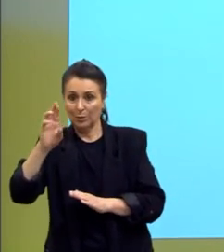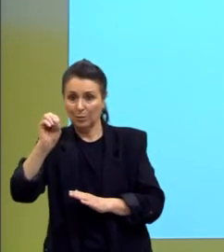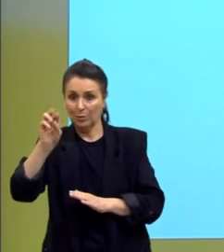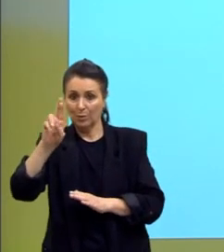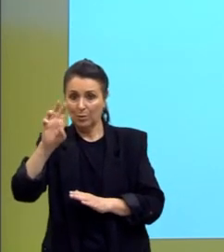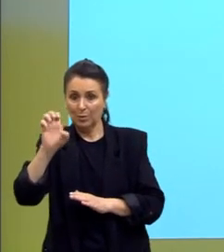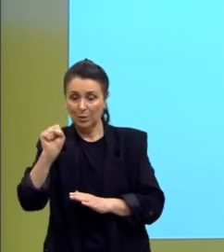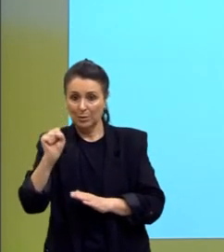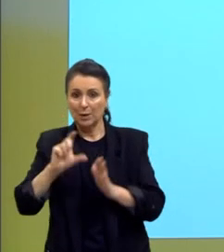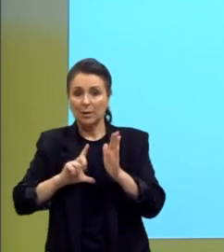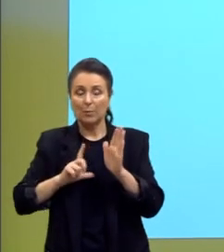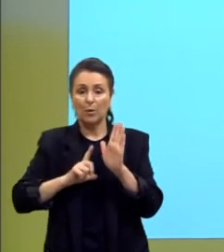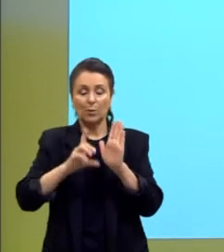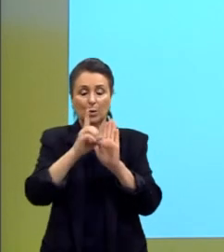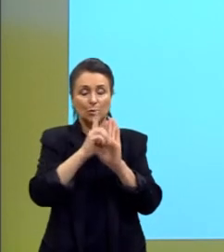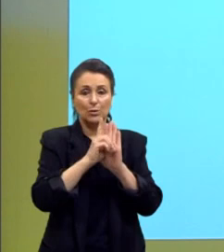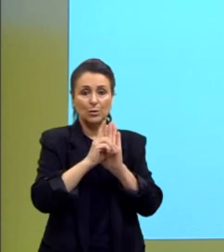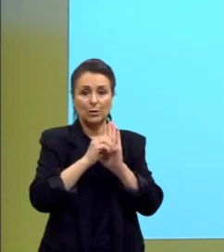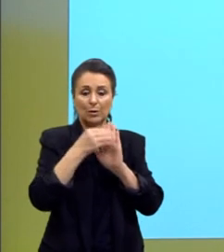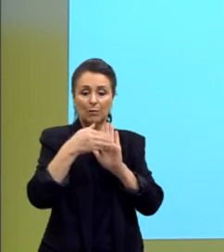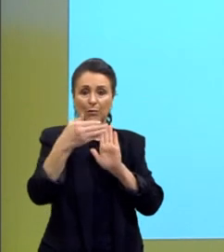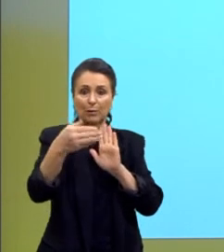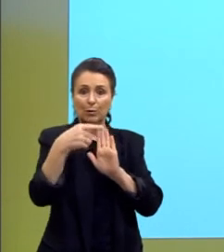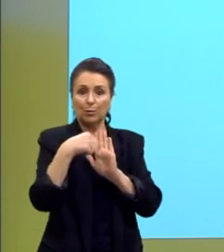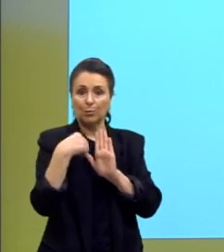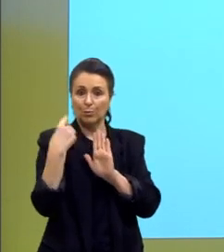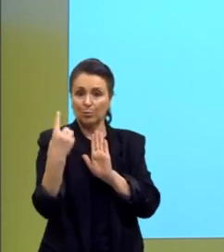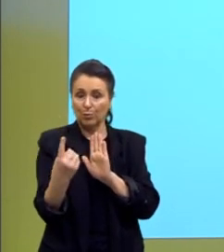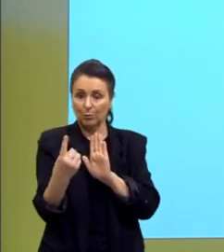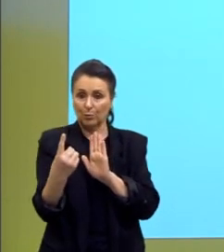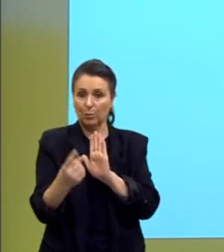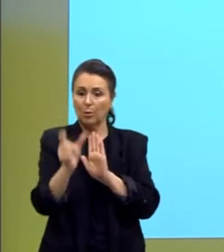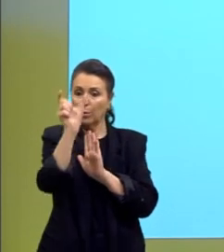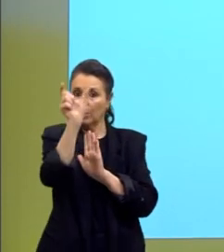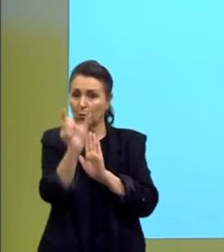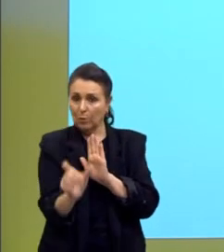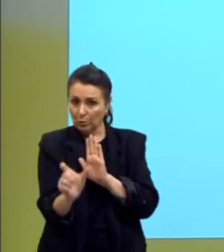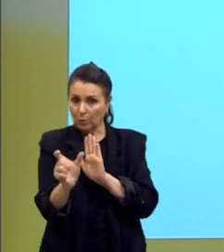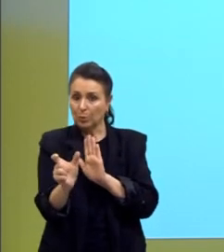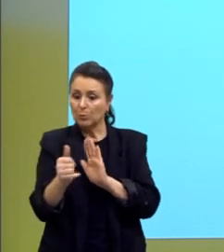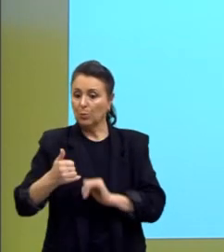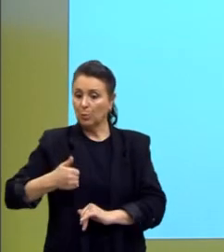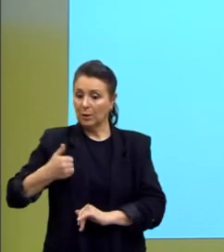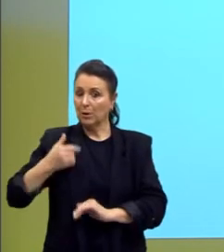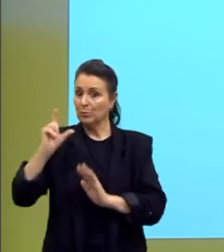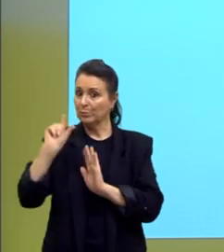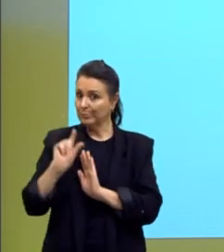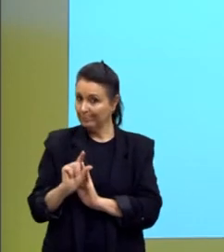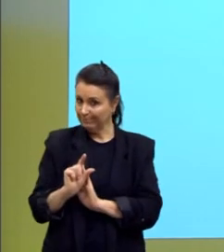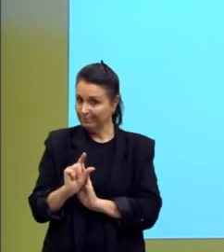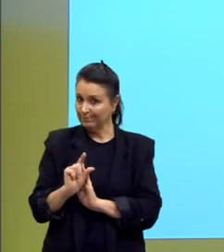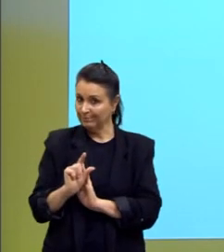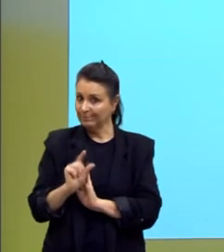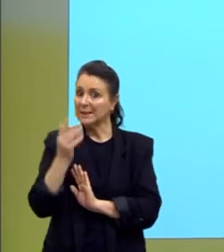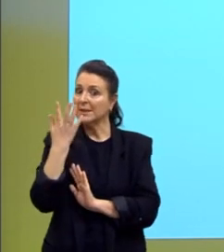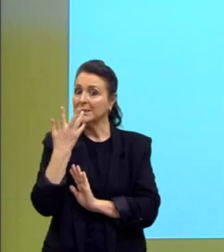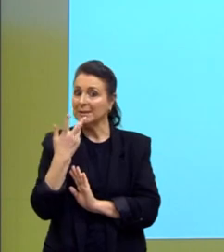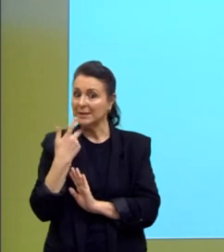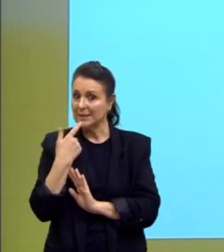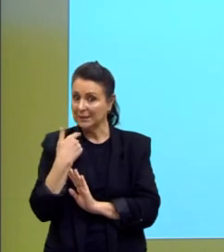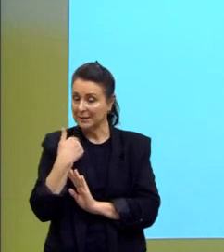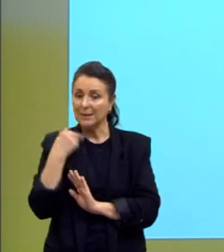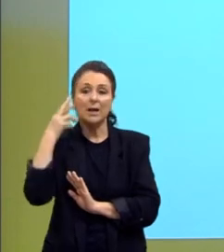desenvolvimento um os indivíduos com idade pouco avançada e aí eu destaquei em rosa